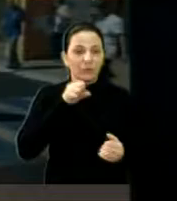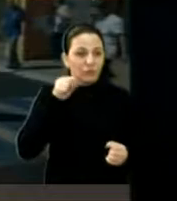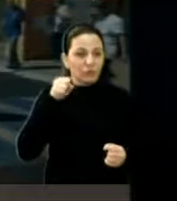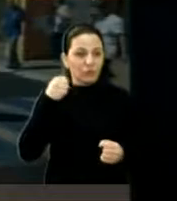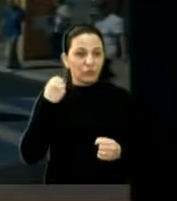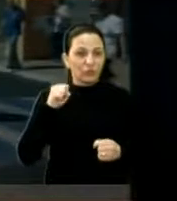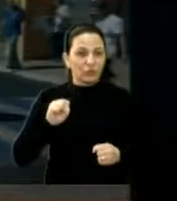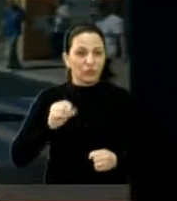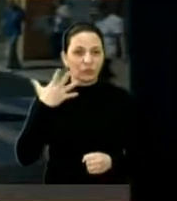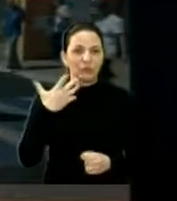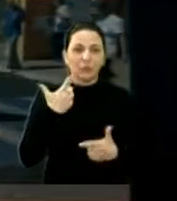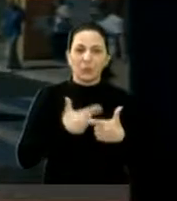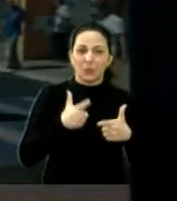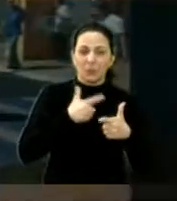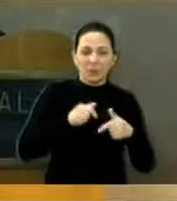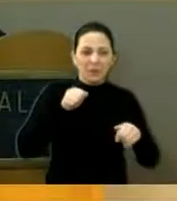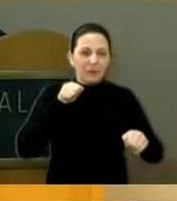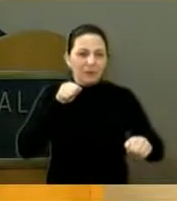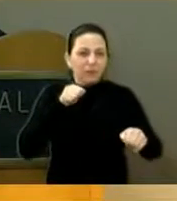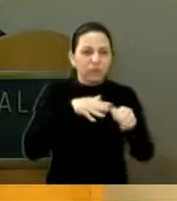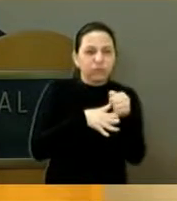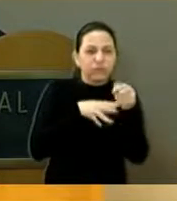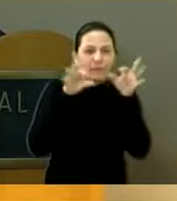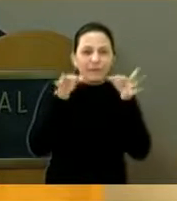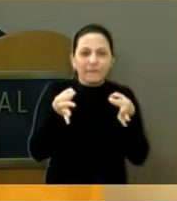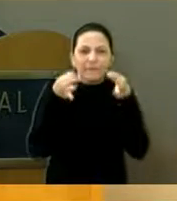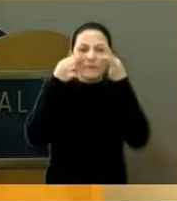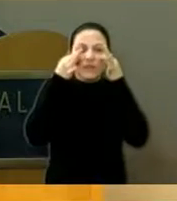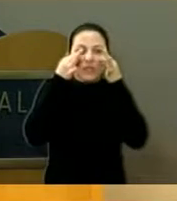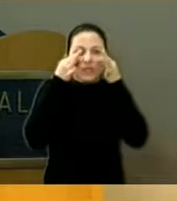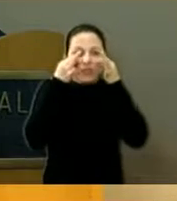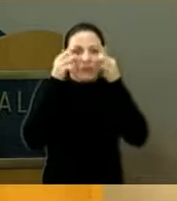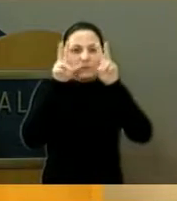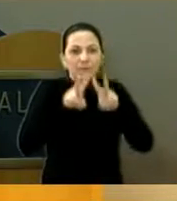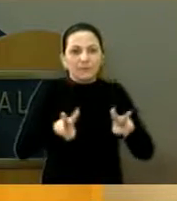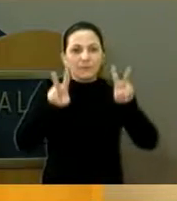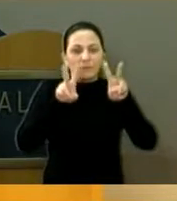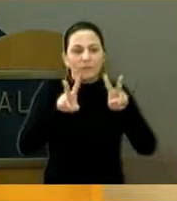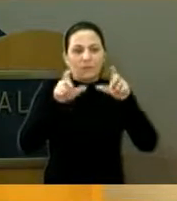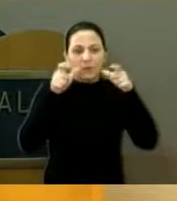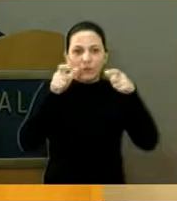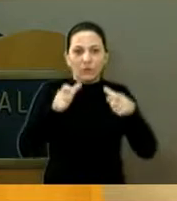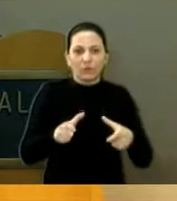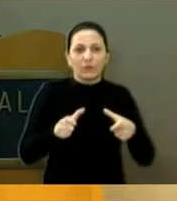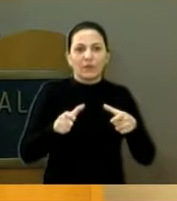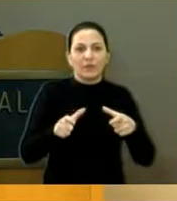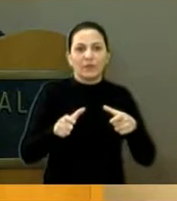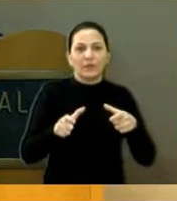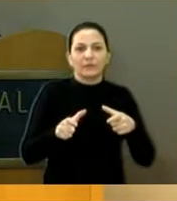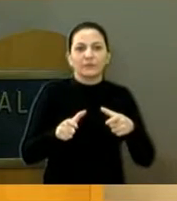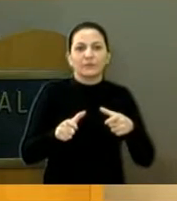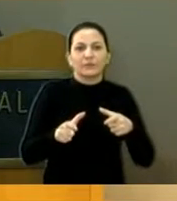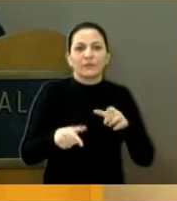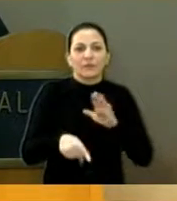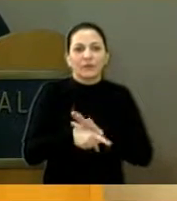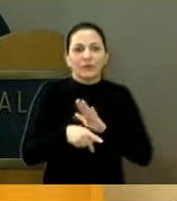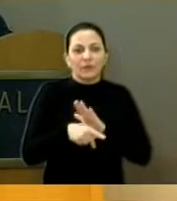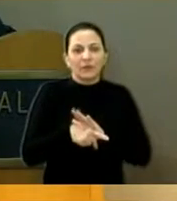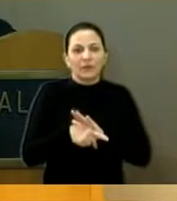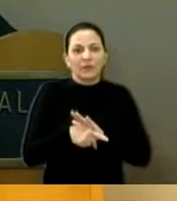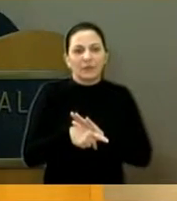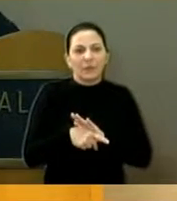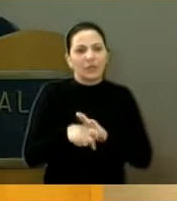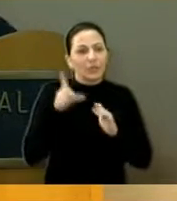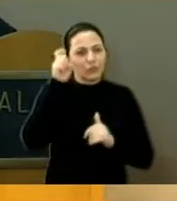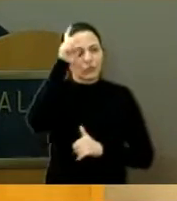E eu, verificando aquele local, fiquei ali, vendo ali, e ali é um local muito triste, viu, o presidente Santana, estava um lugar meio crítico,